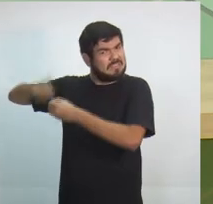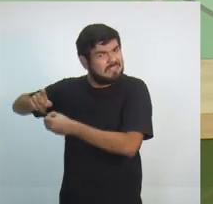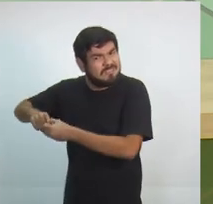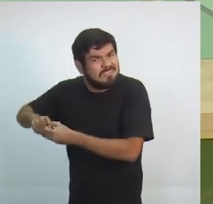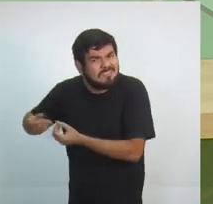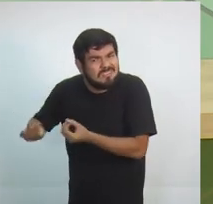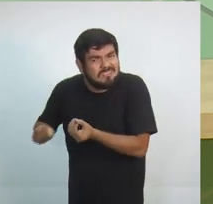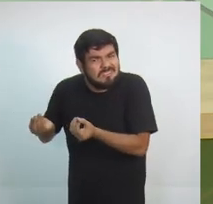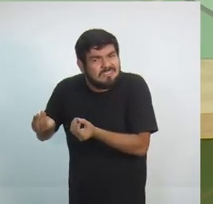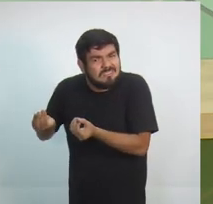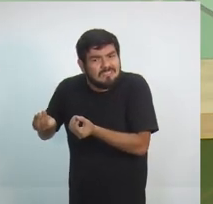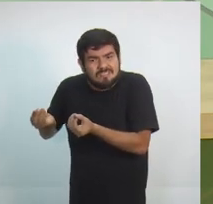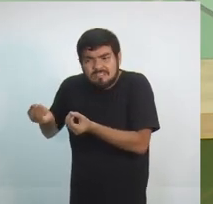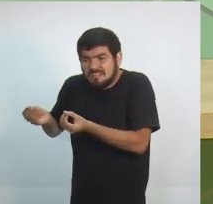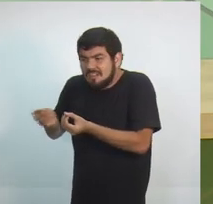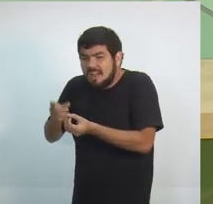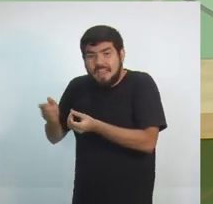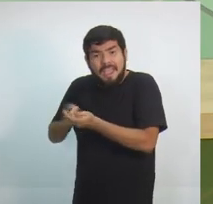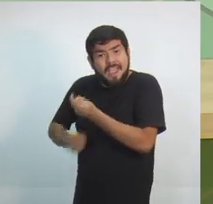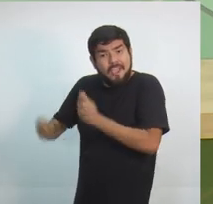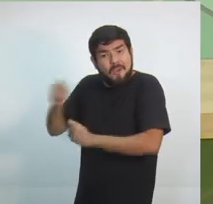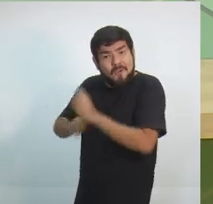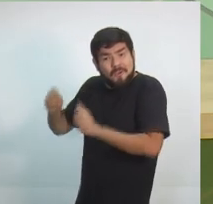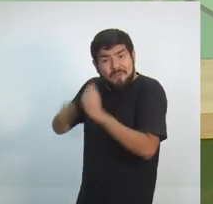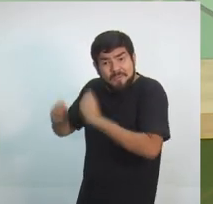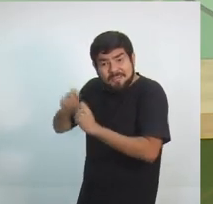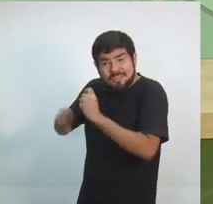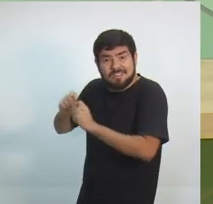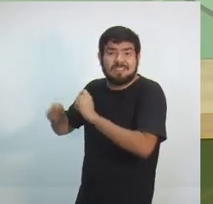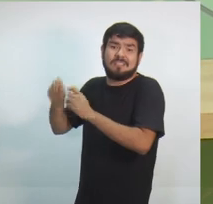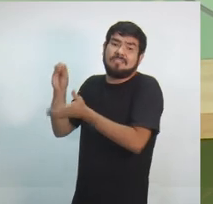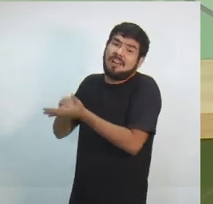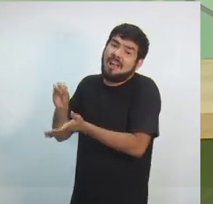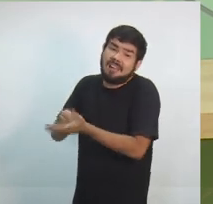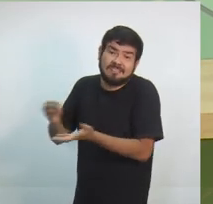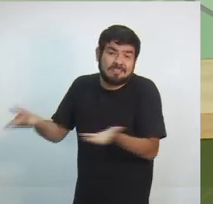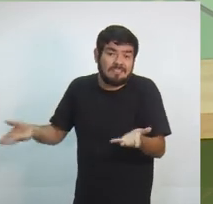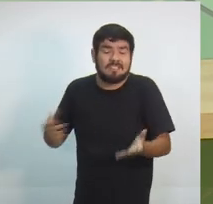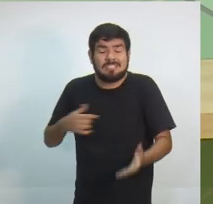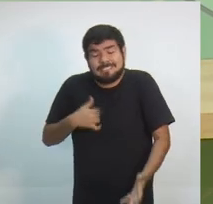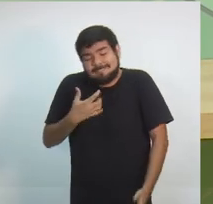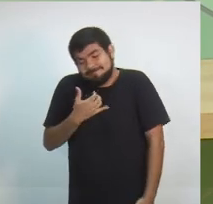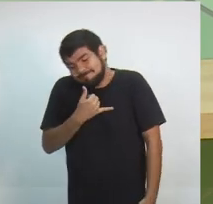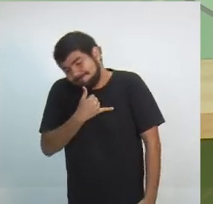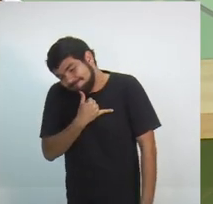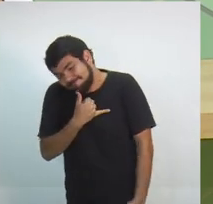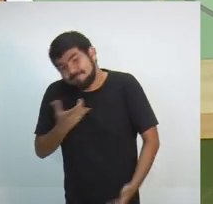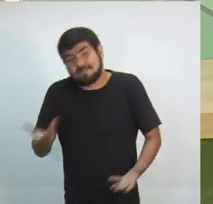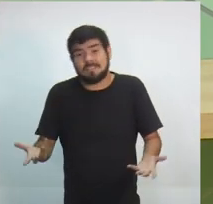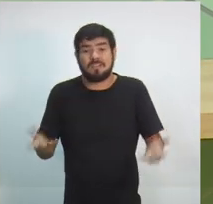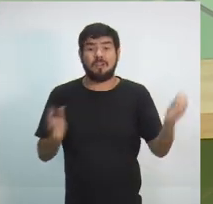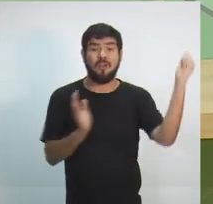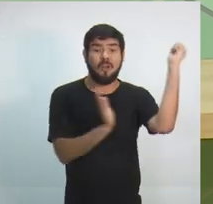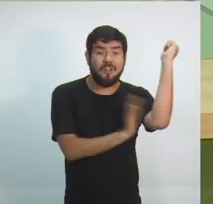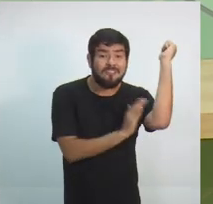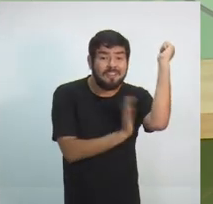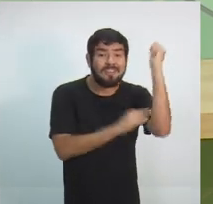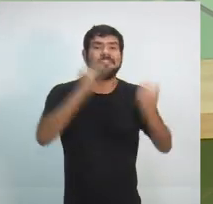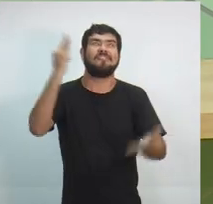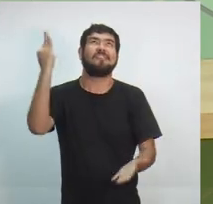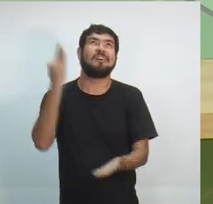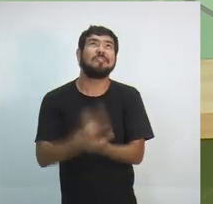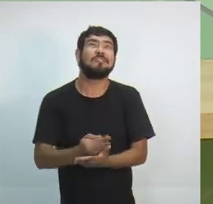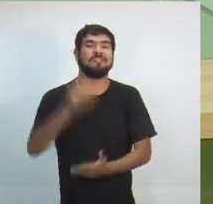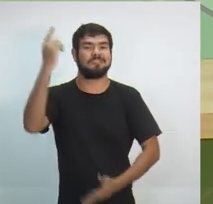fizermos o zoneamento econômico e ecológico. E eu quero aqui lamentar que o atual governador, que faltou mais uma vez,